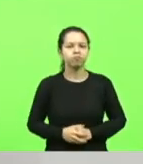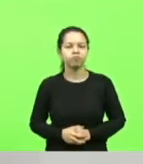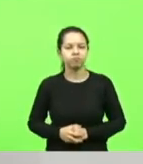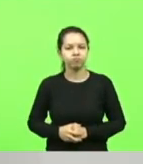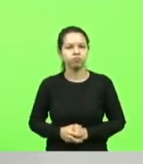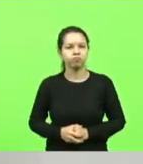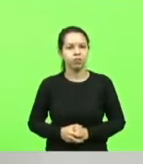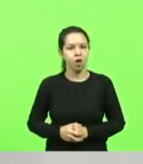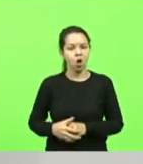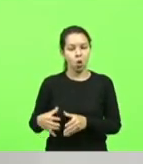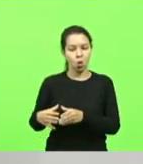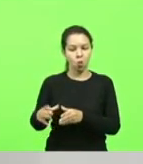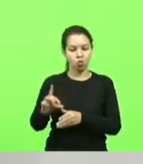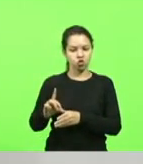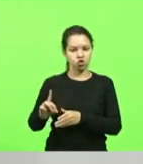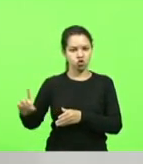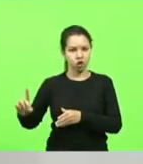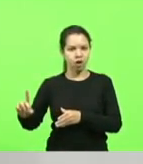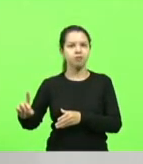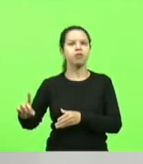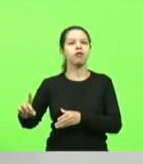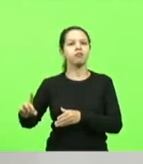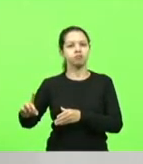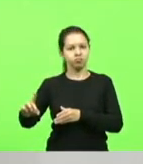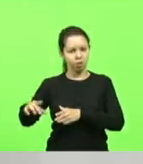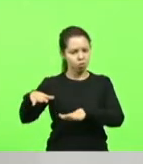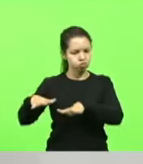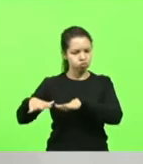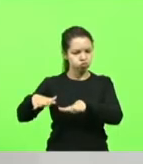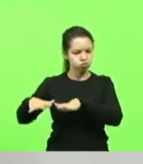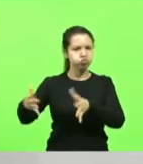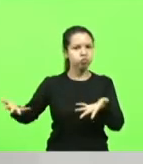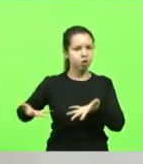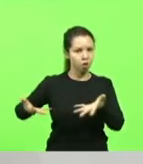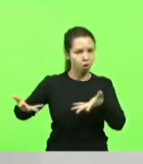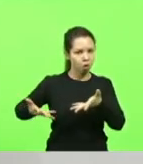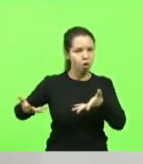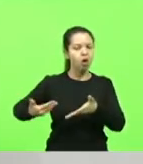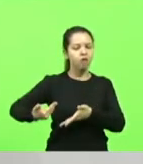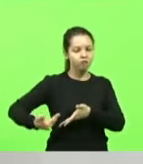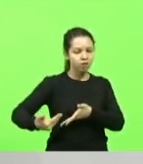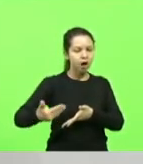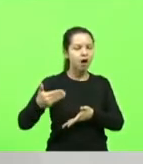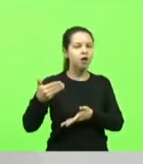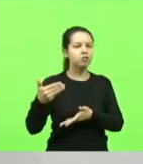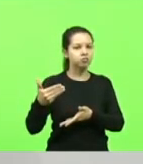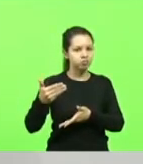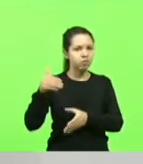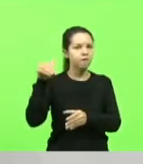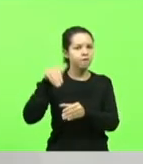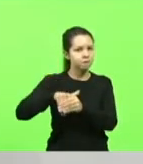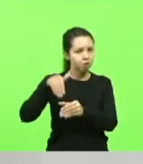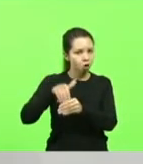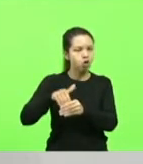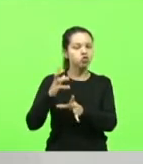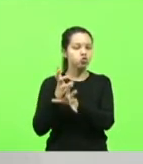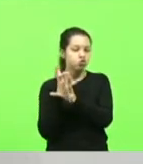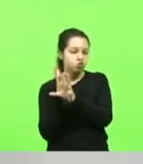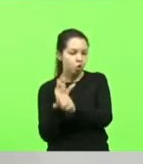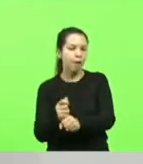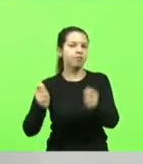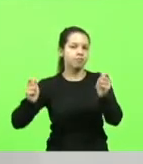direita no Brasil inteiro está se mobilizando em torno disso. e nós vamos ter o nosso voto que pode ser conferido.